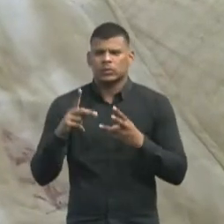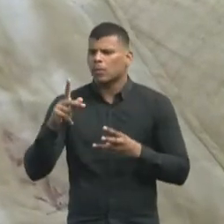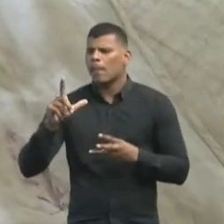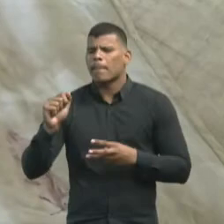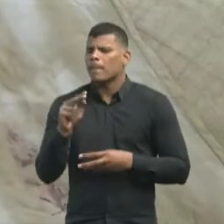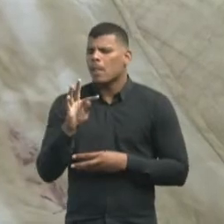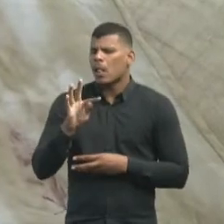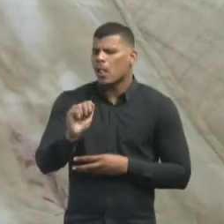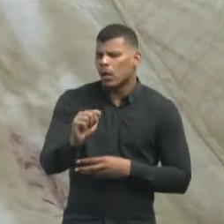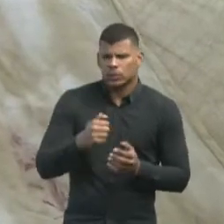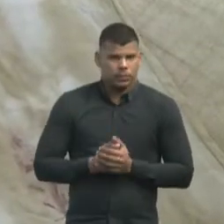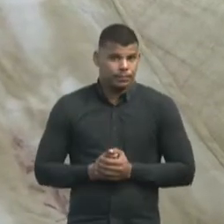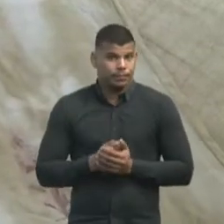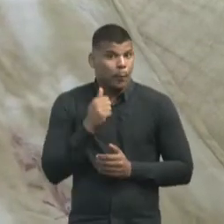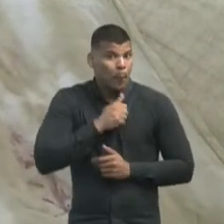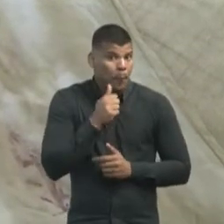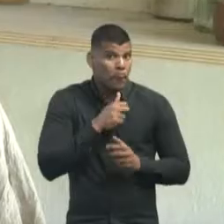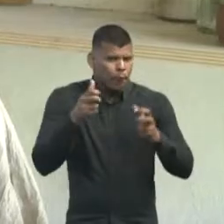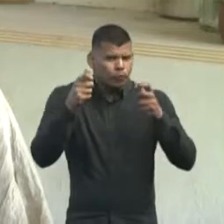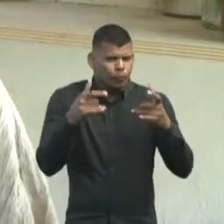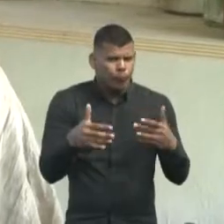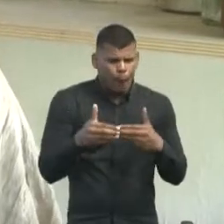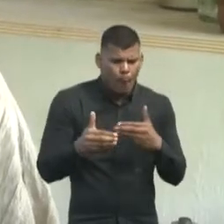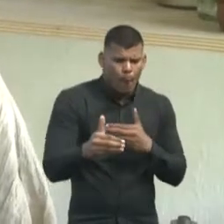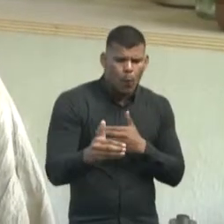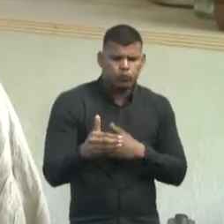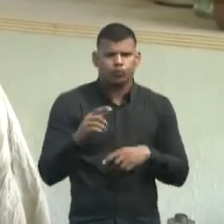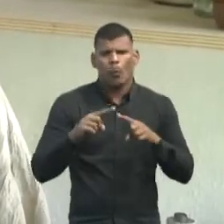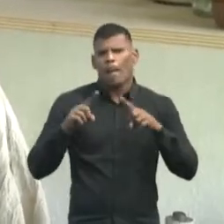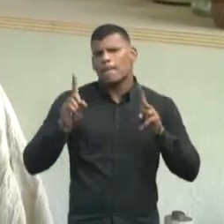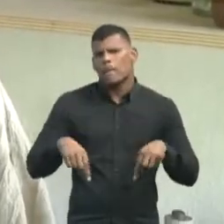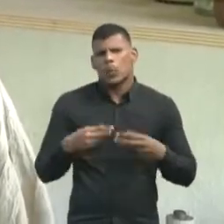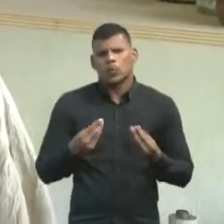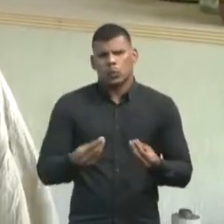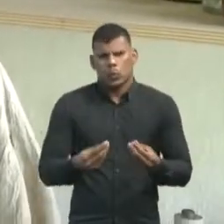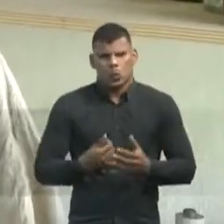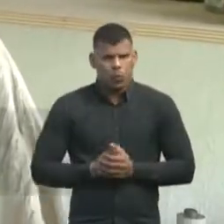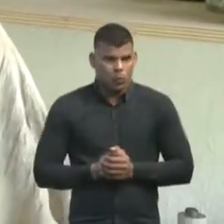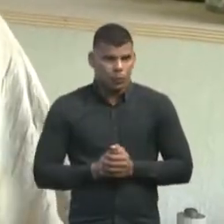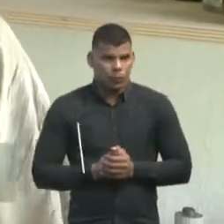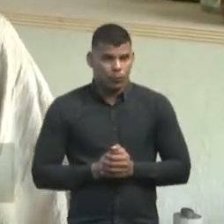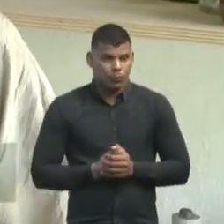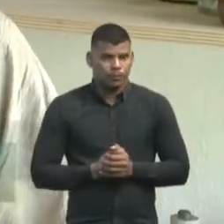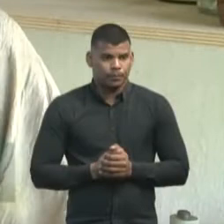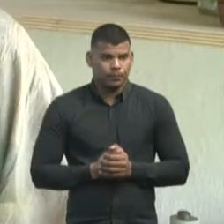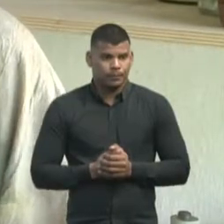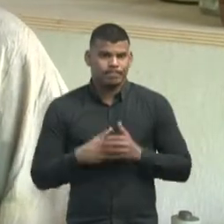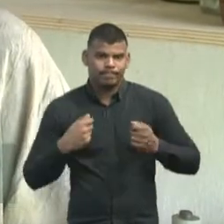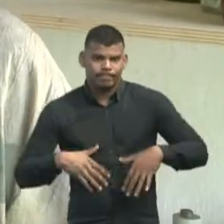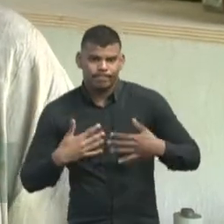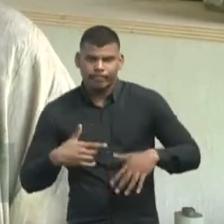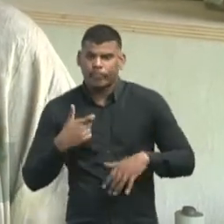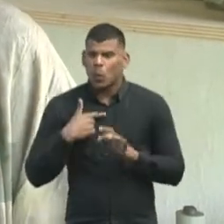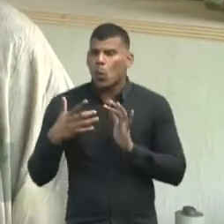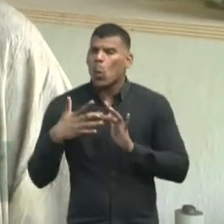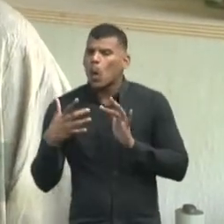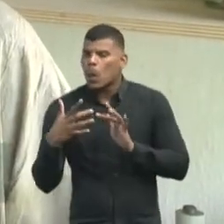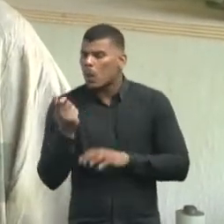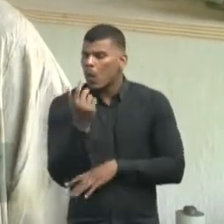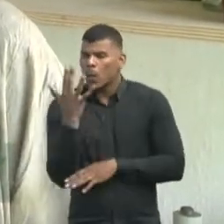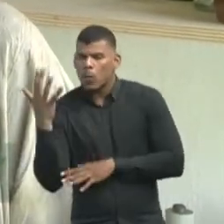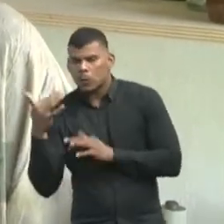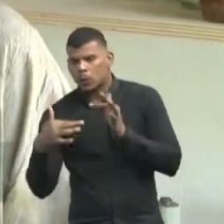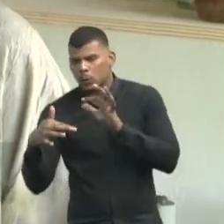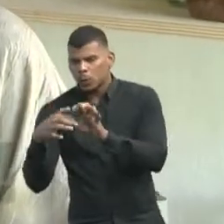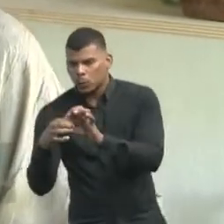explica um pouco como iniciou esse projeto. Através de processo de me conectar com a natureza, de mudar meu estilo de vida,